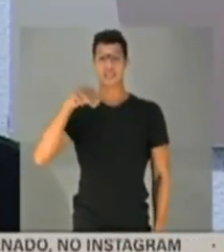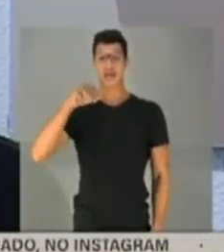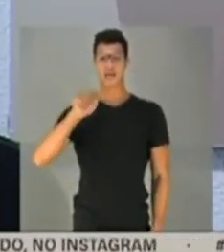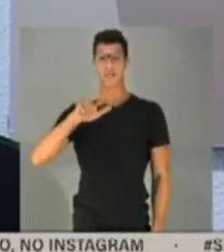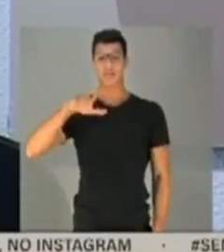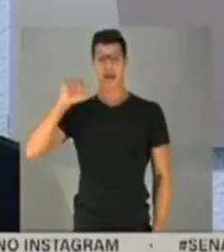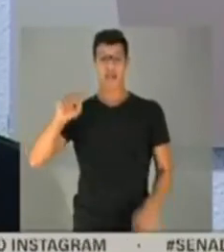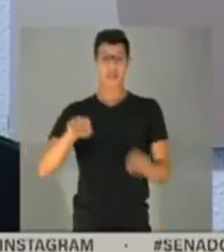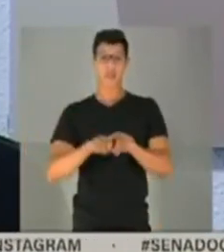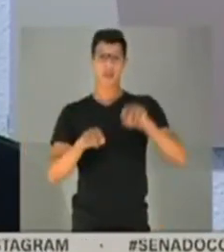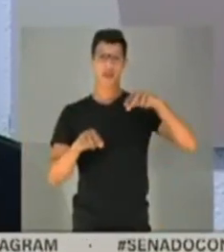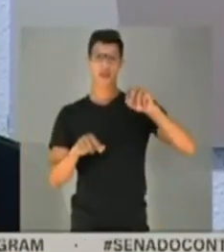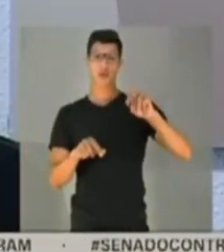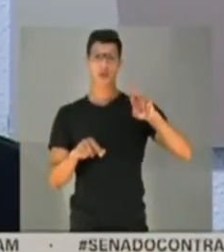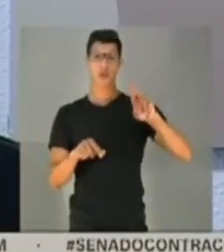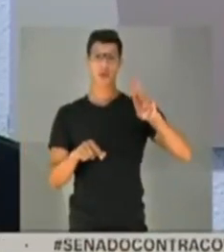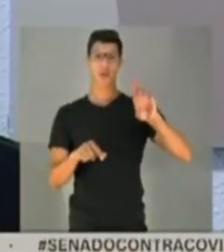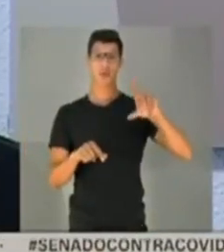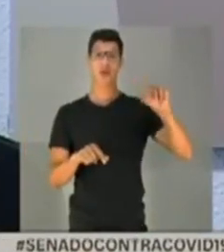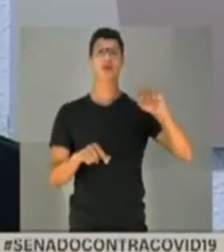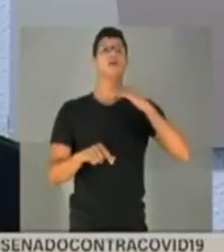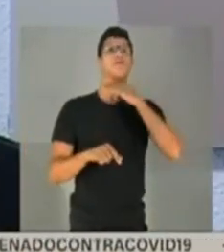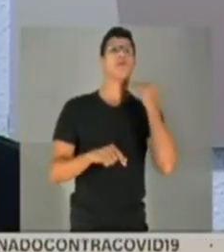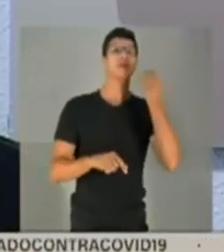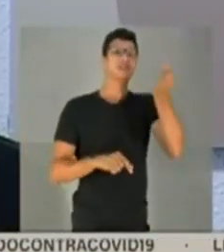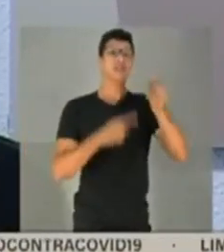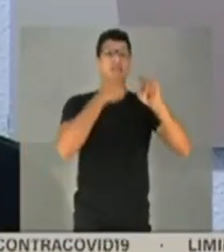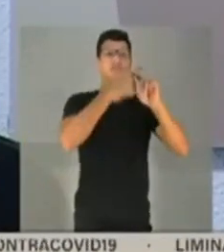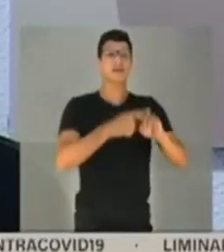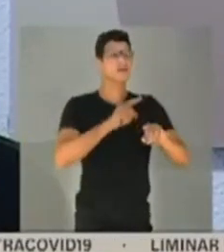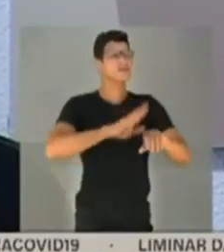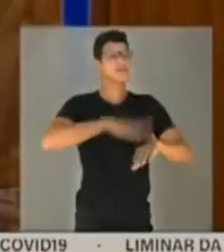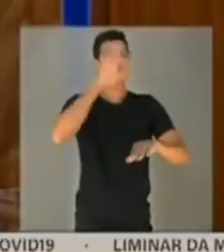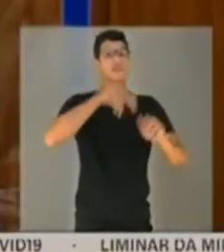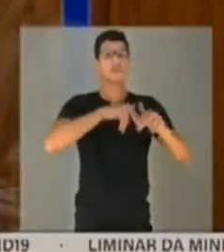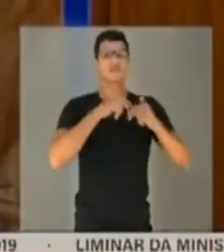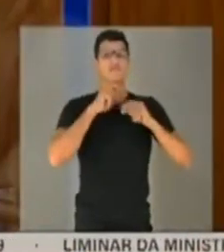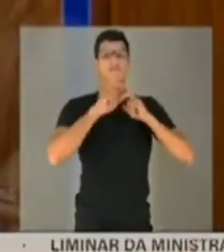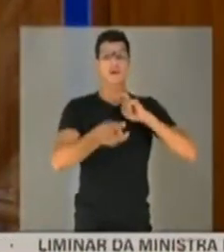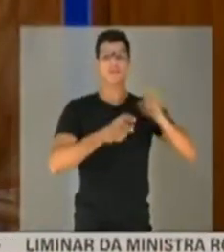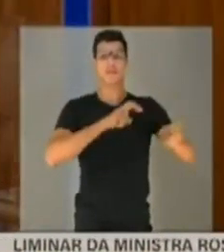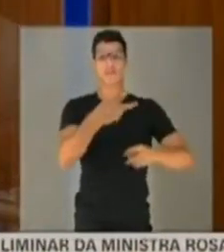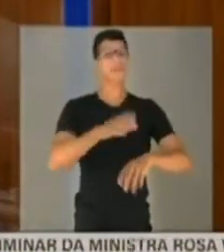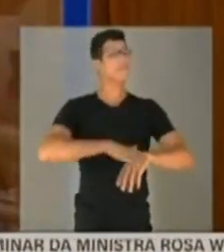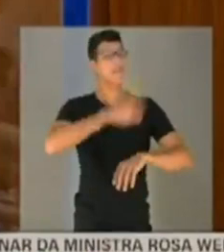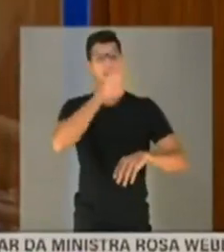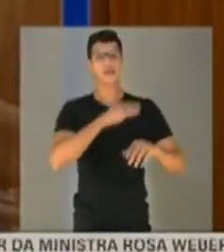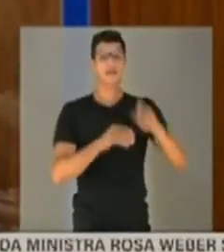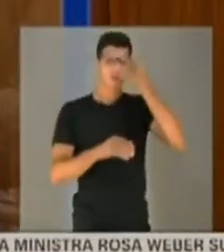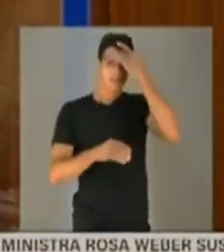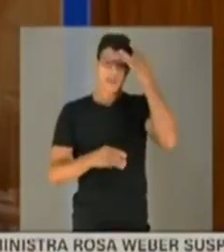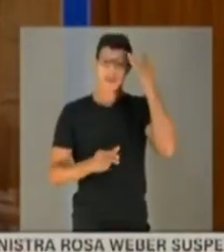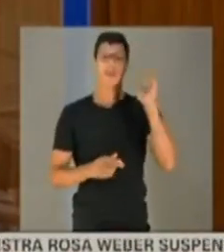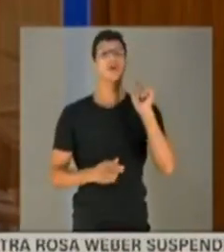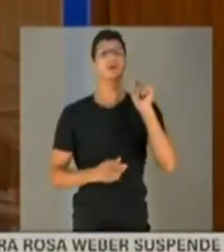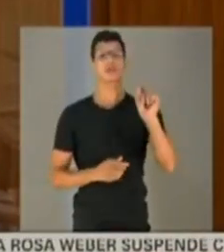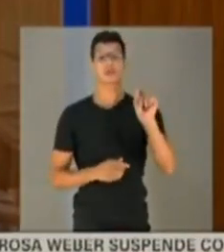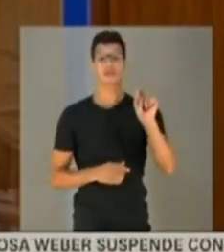Noruega, na Suécia morreram seis vezes mais, foram a óbito seis vezes mais pessoas